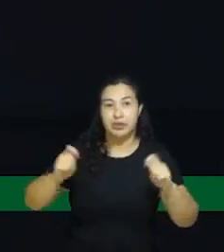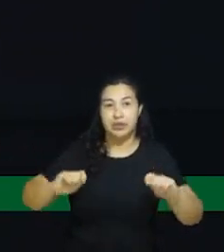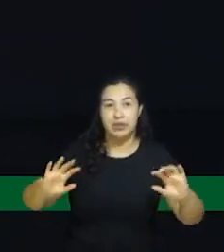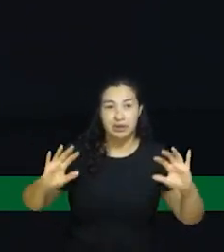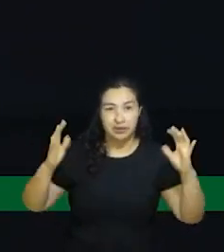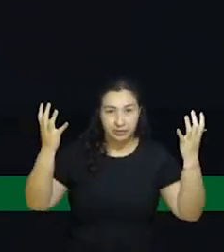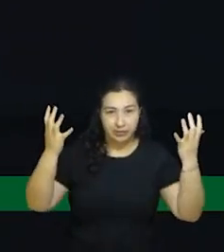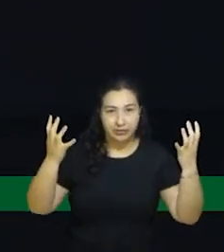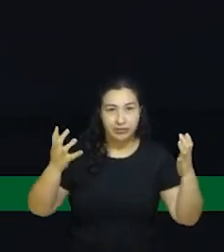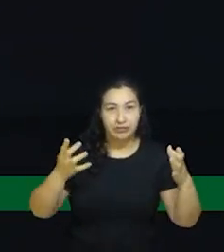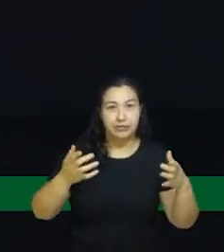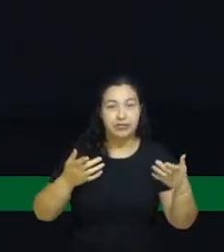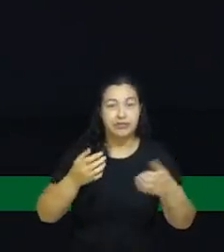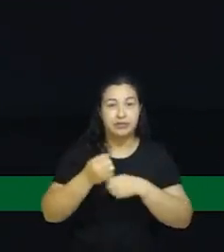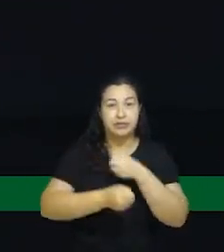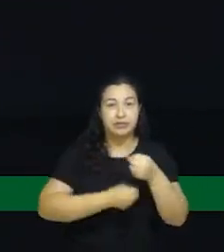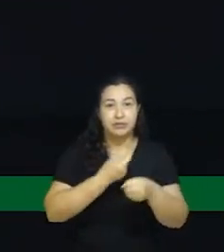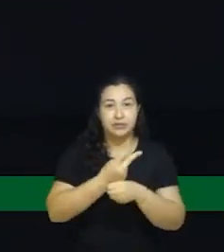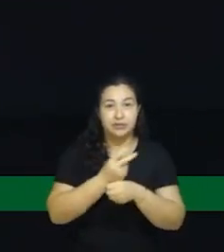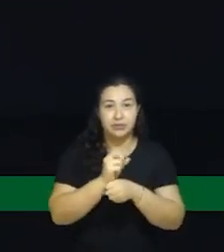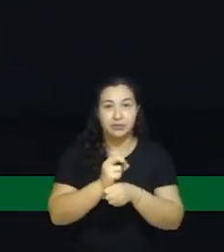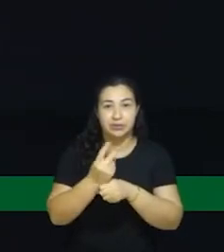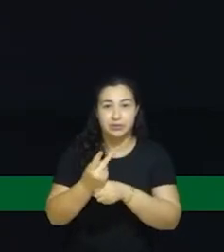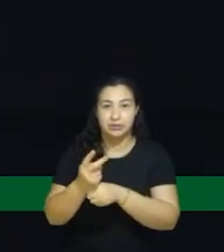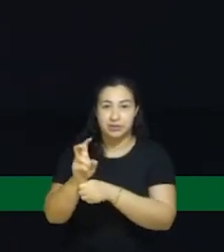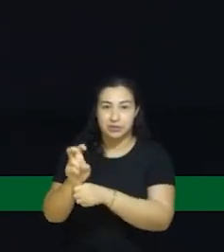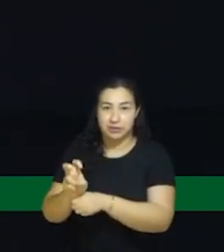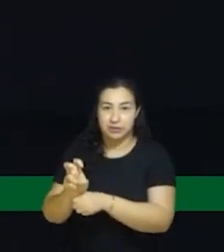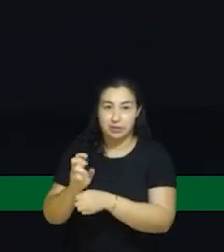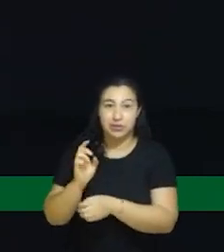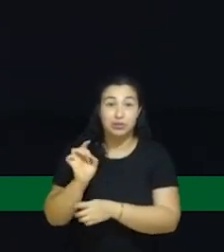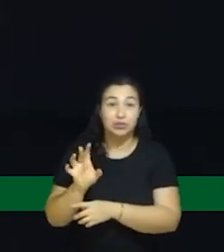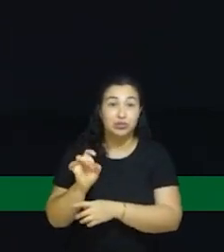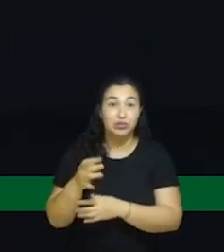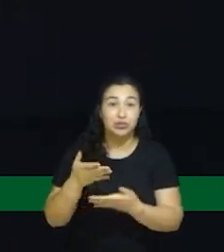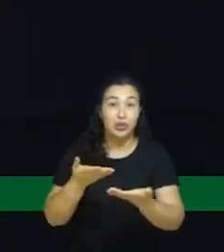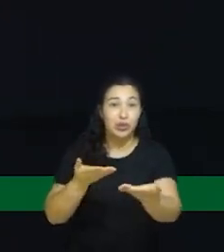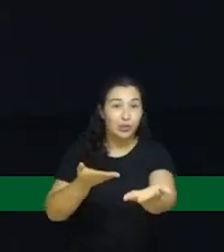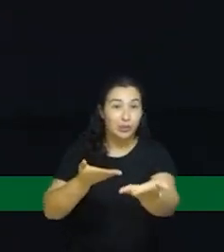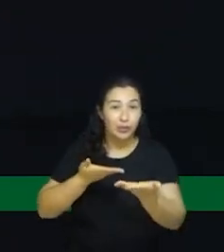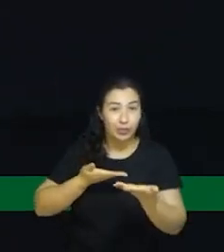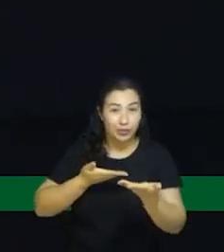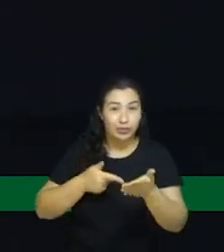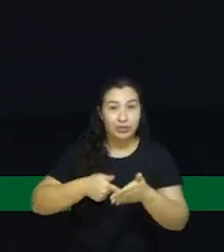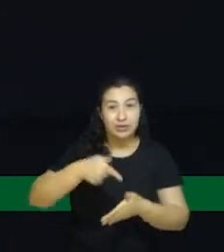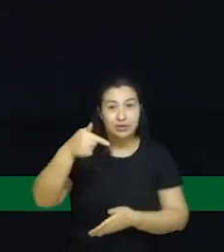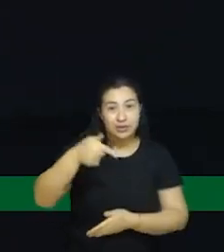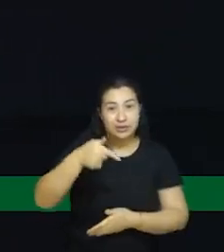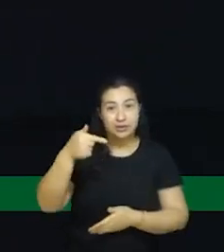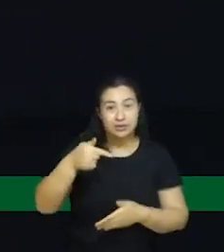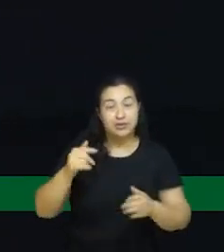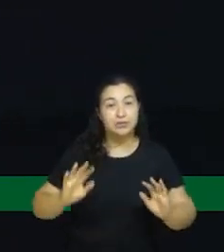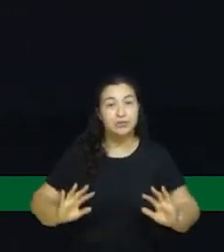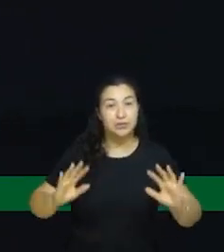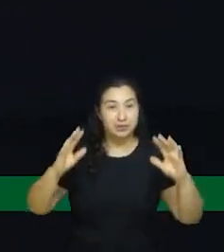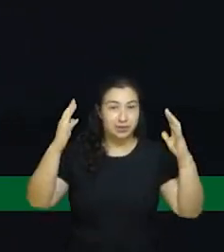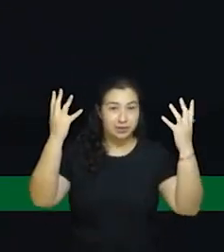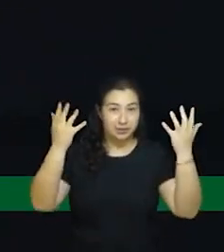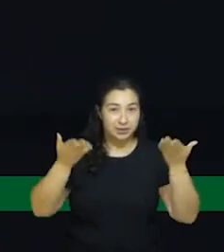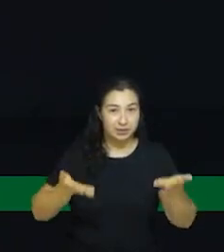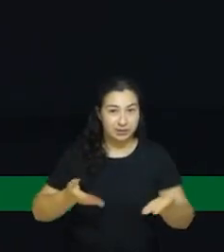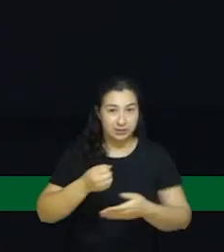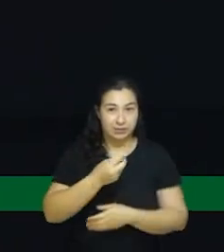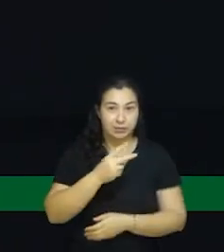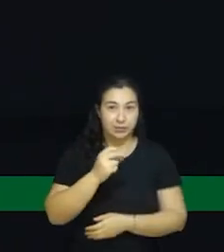eventos em 2025. Então, aqui a gente tem só o convite para o sétimo Serra, que foi esse ano de 2024,